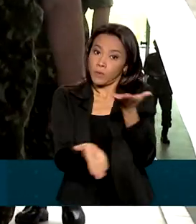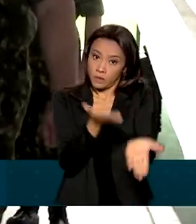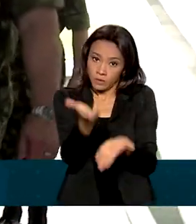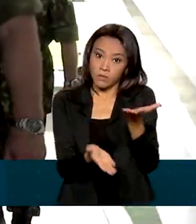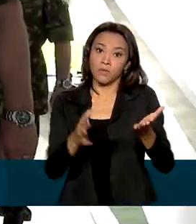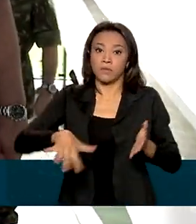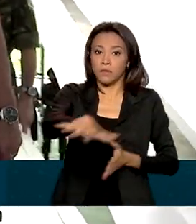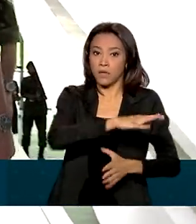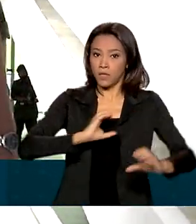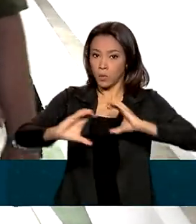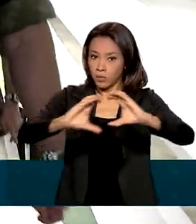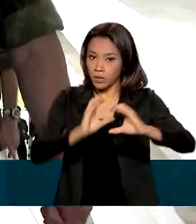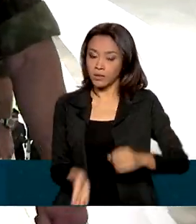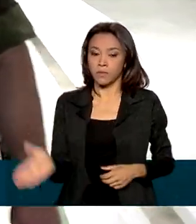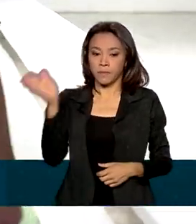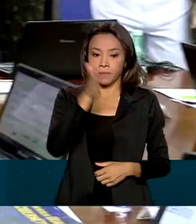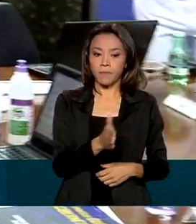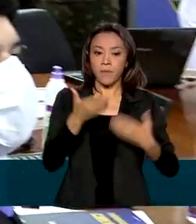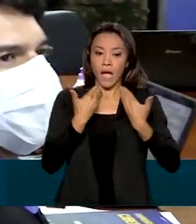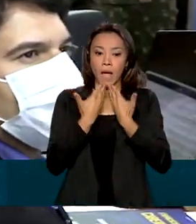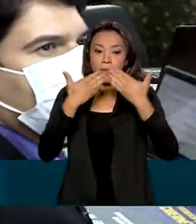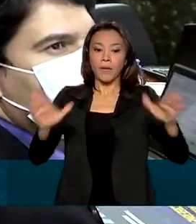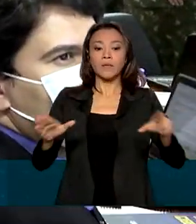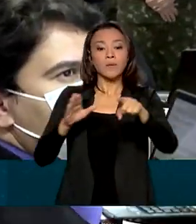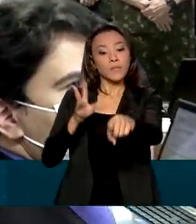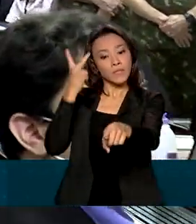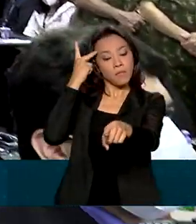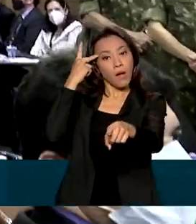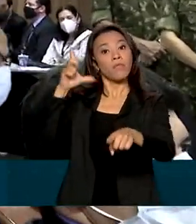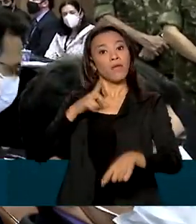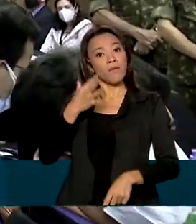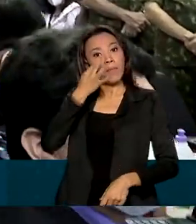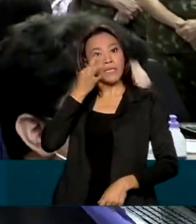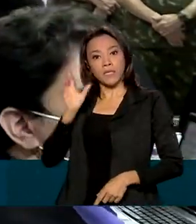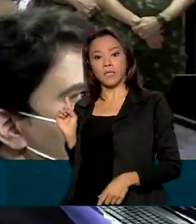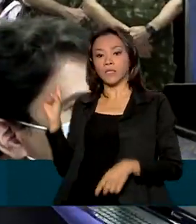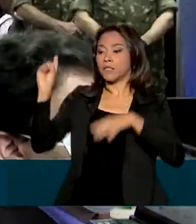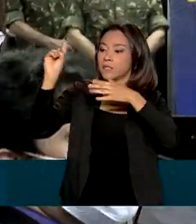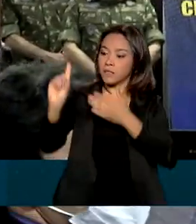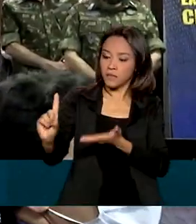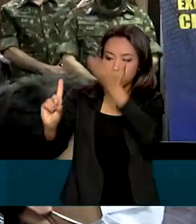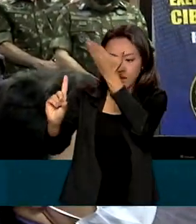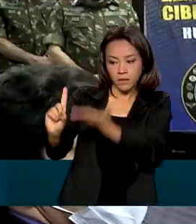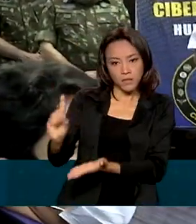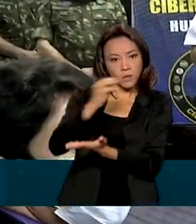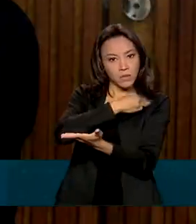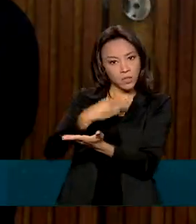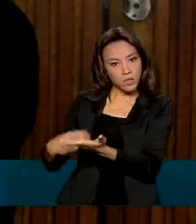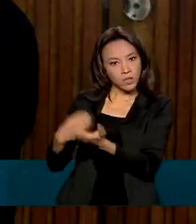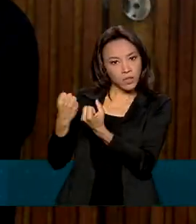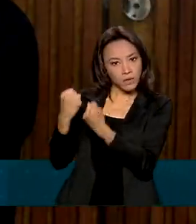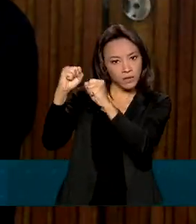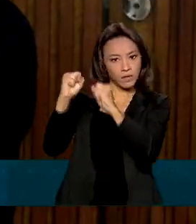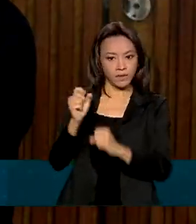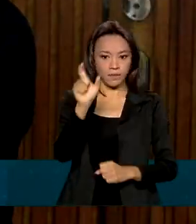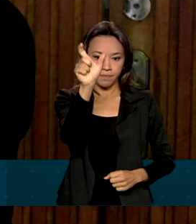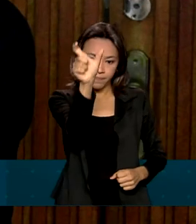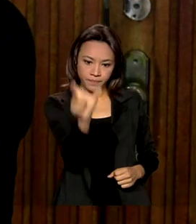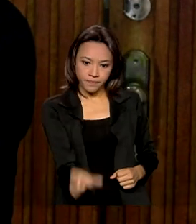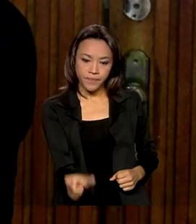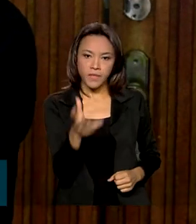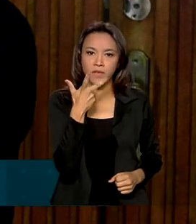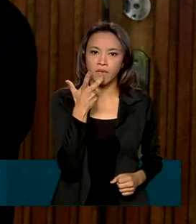abertura em São Paulo contou também com a participação do ministro da Defesa, Braga Neto. Não existe